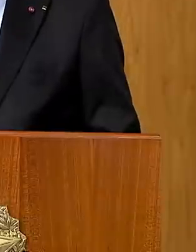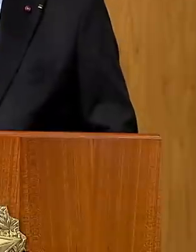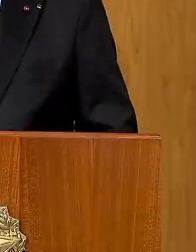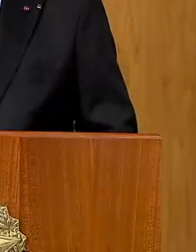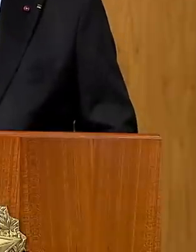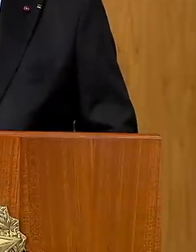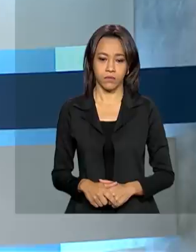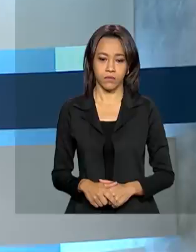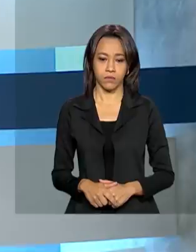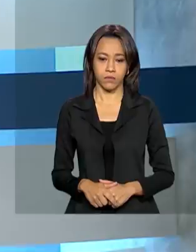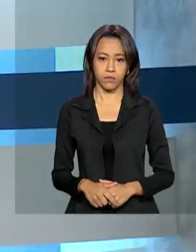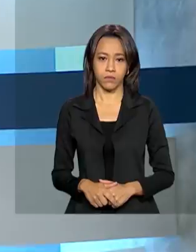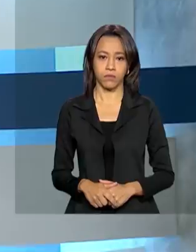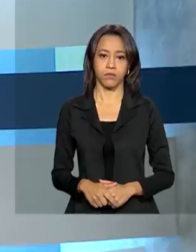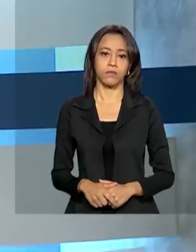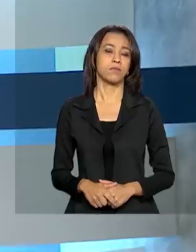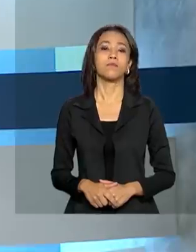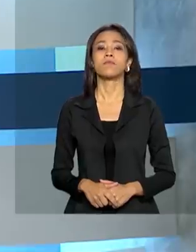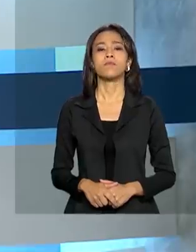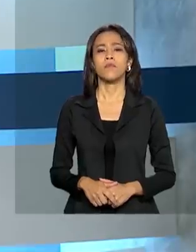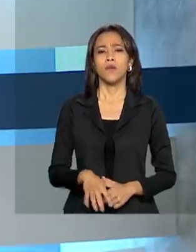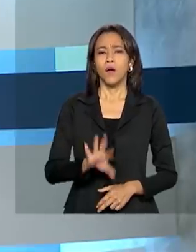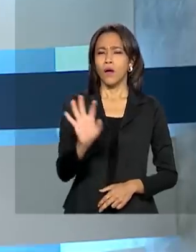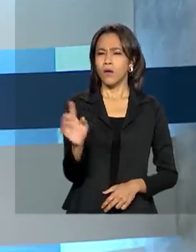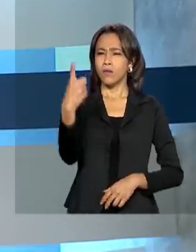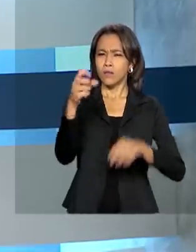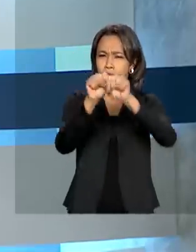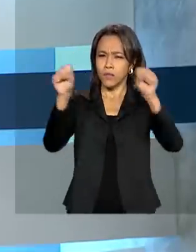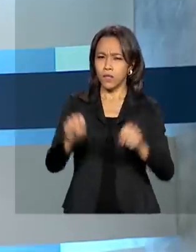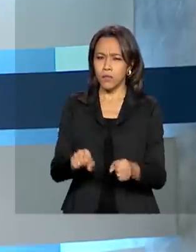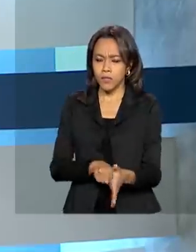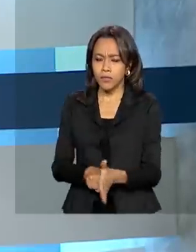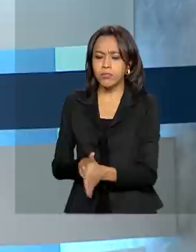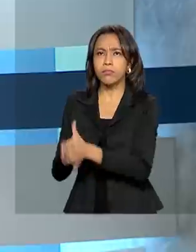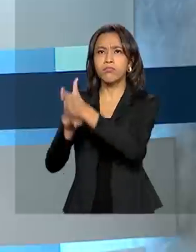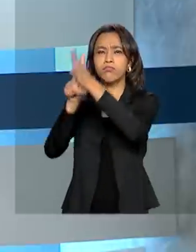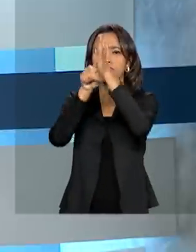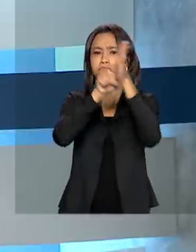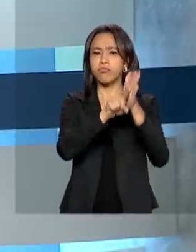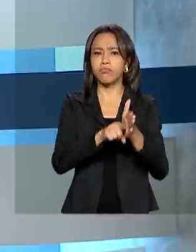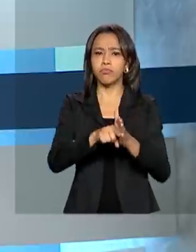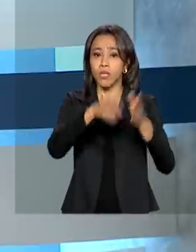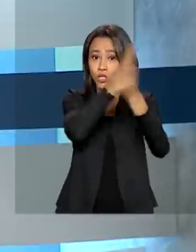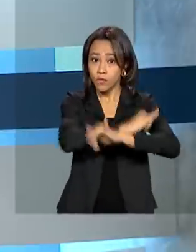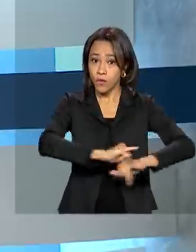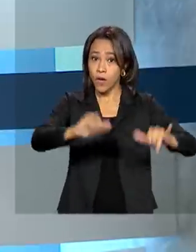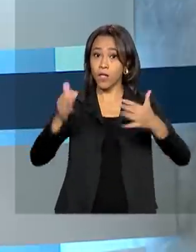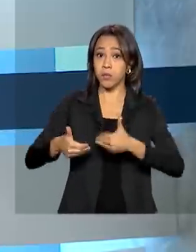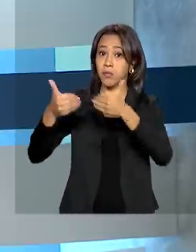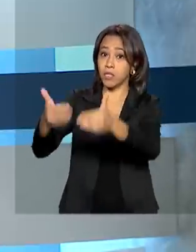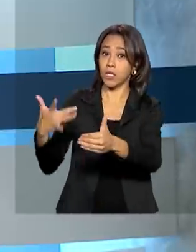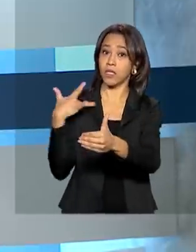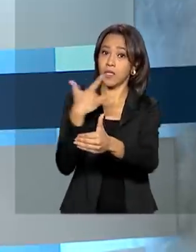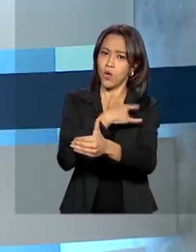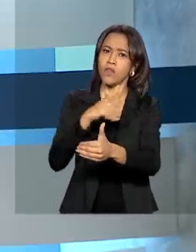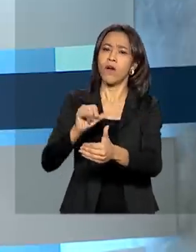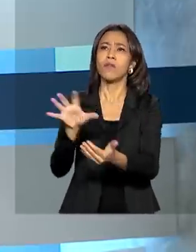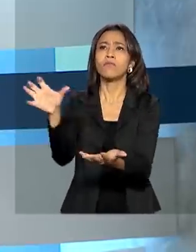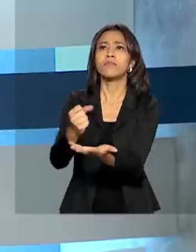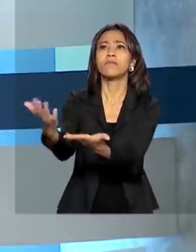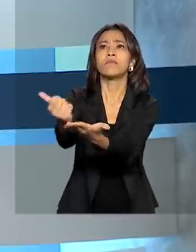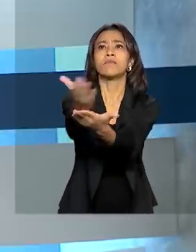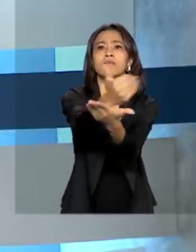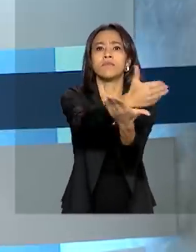semanas depois. Um sistema de mapeamento lançado pelo Ministério da Saúde vai permitir a coleta de dados